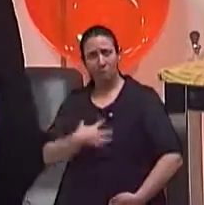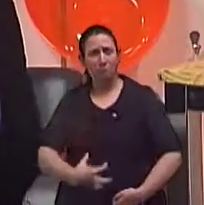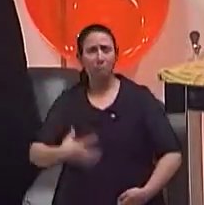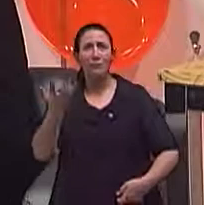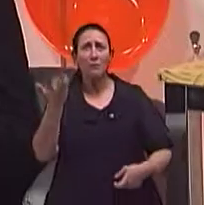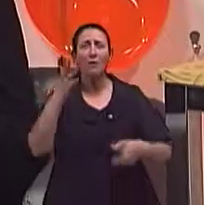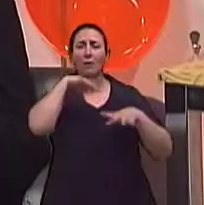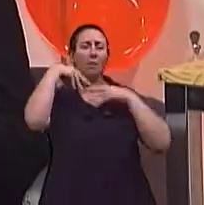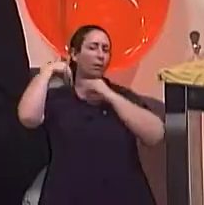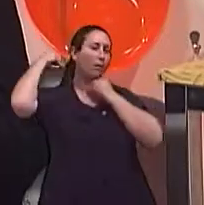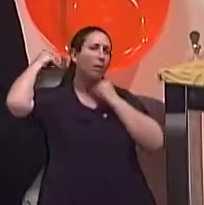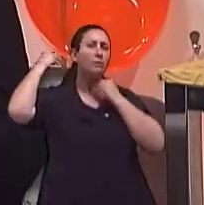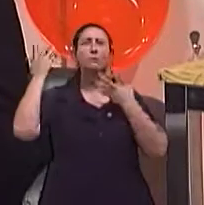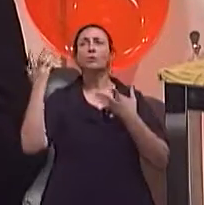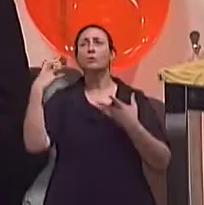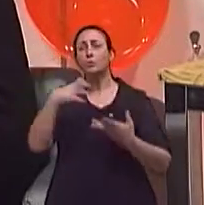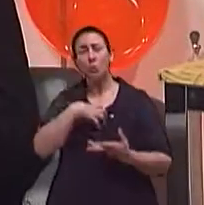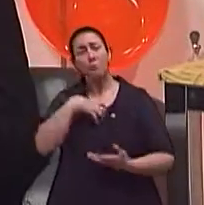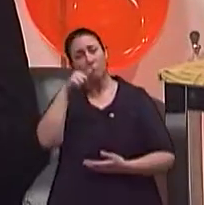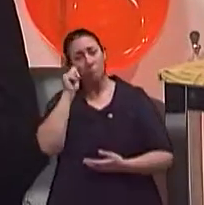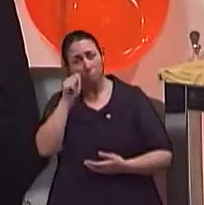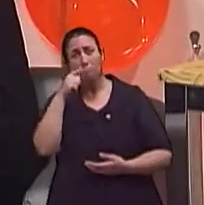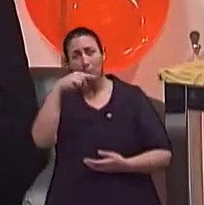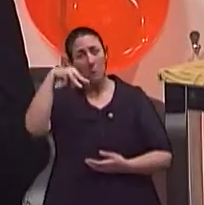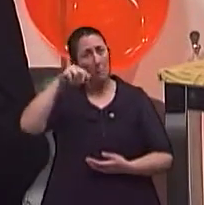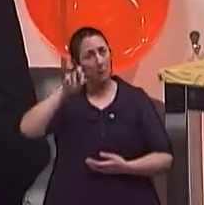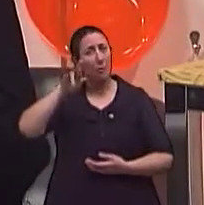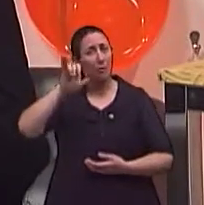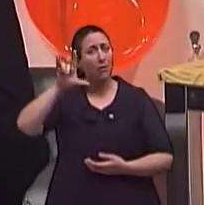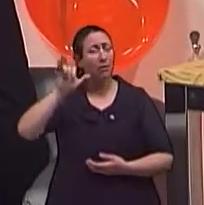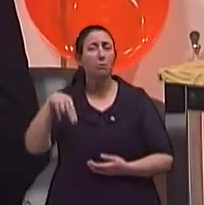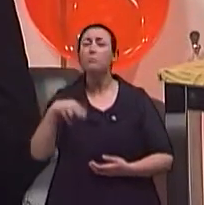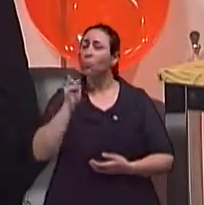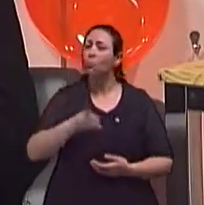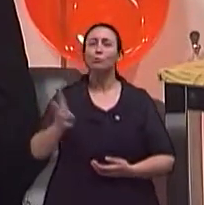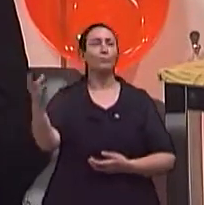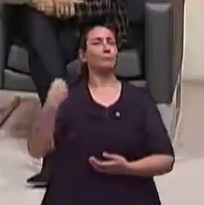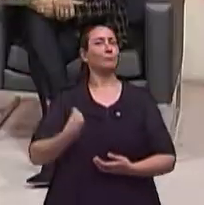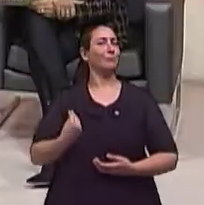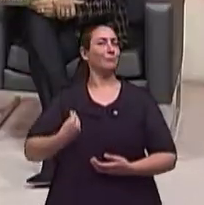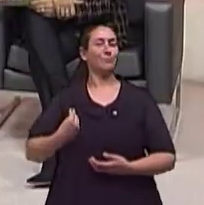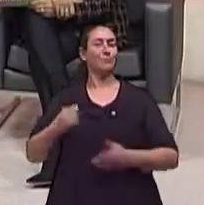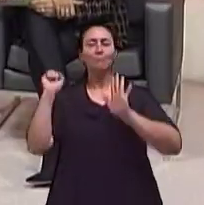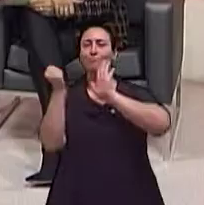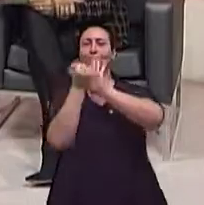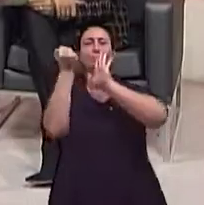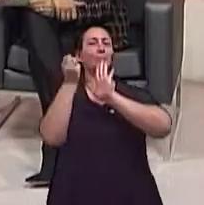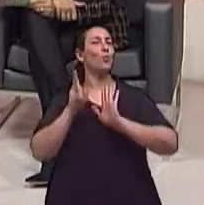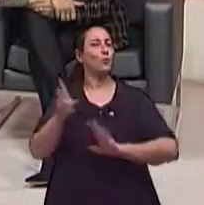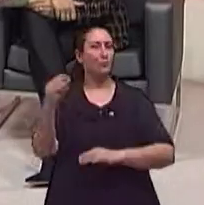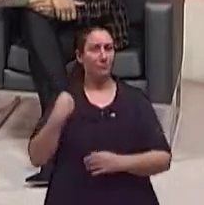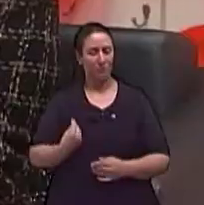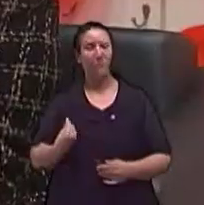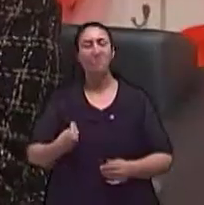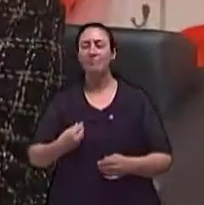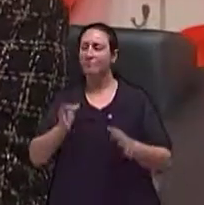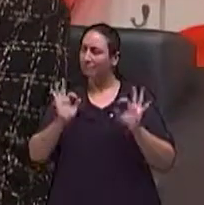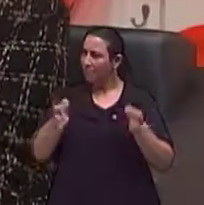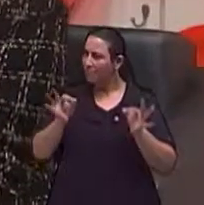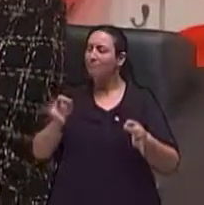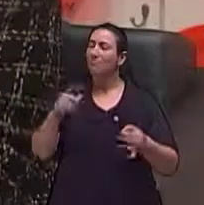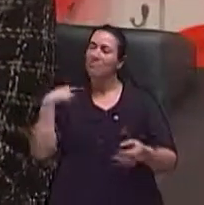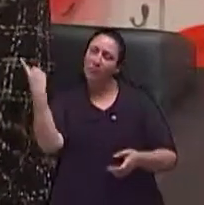lenços e tudo mais. Ela continua vendendo em várias áreas, não só no cinema. Mas a gente precisa, então, é saber envelhecer